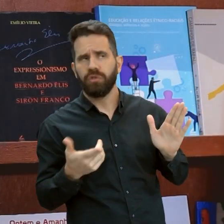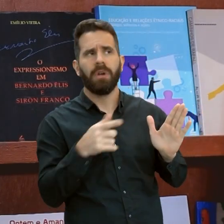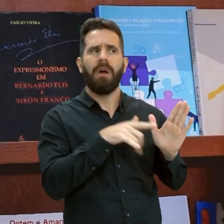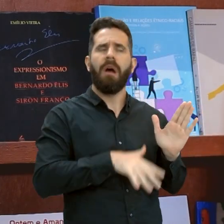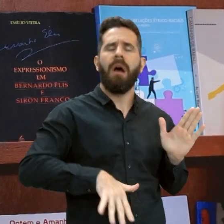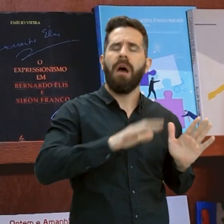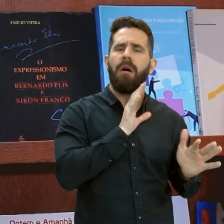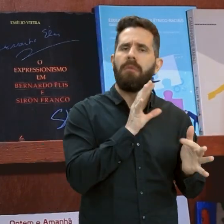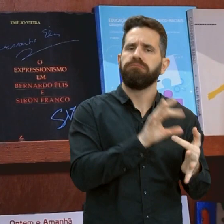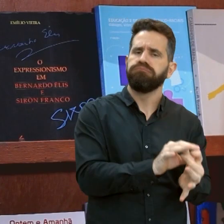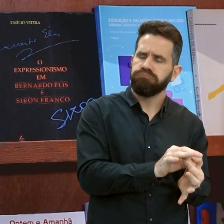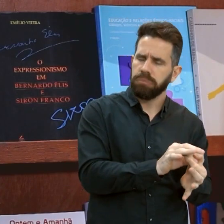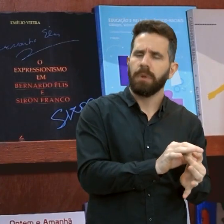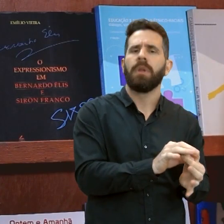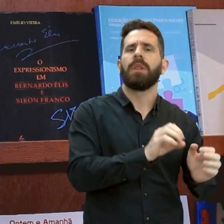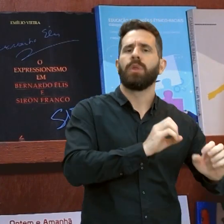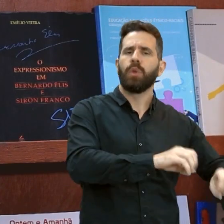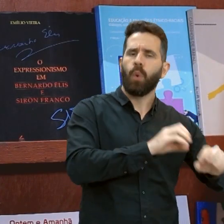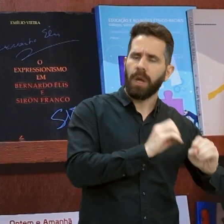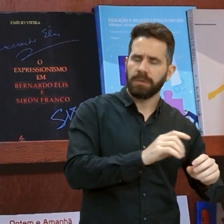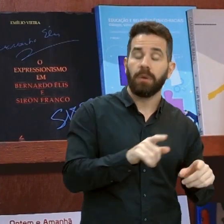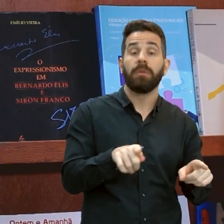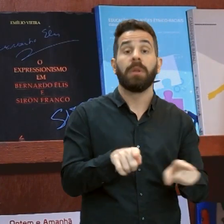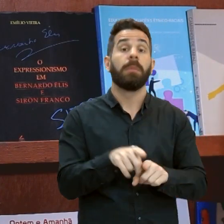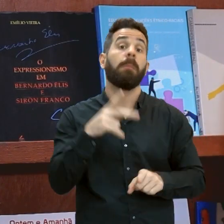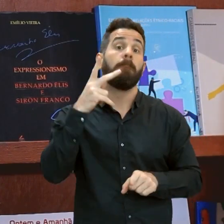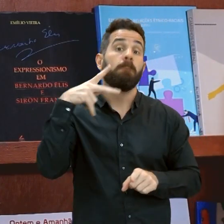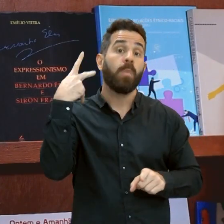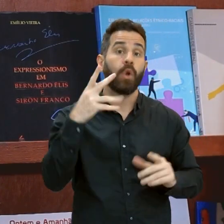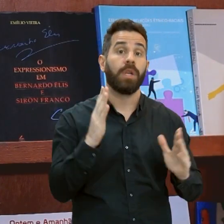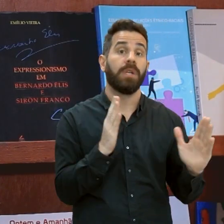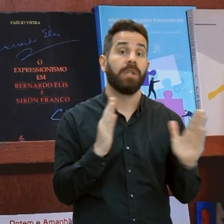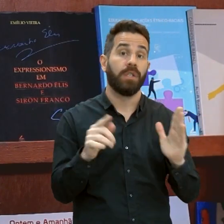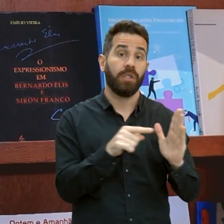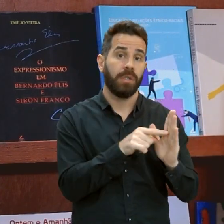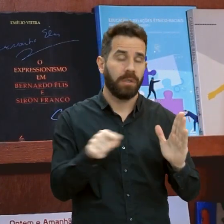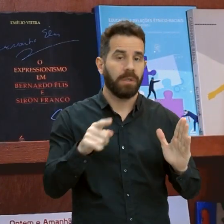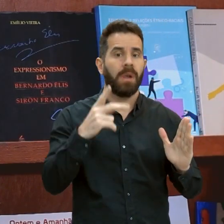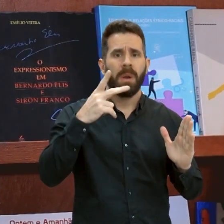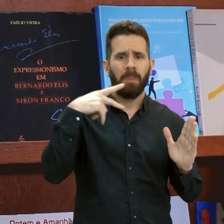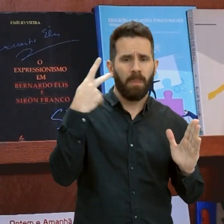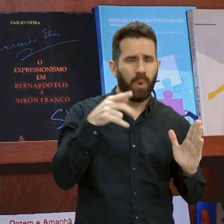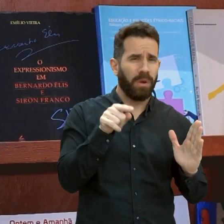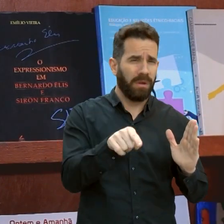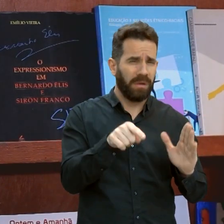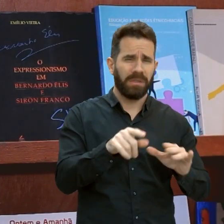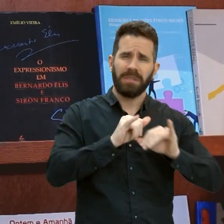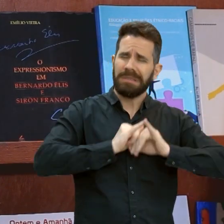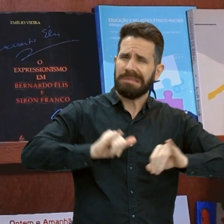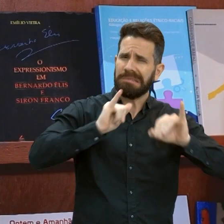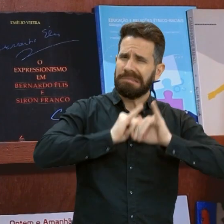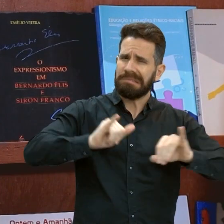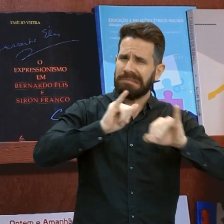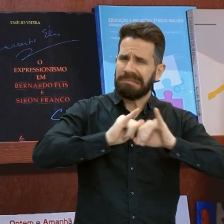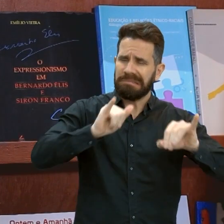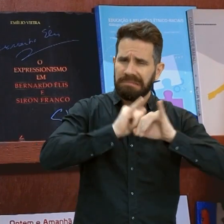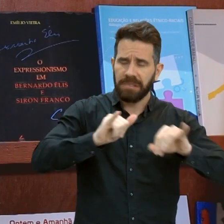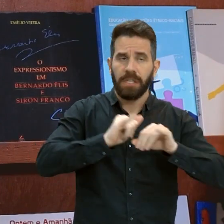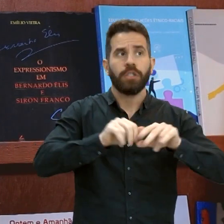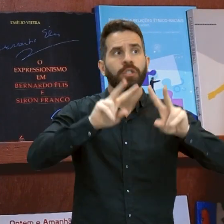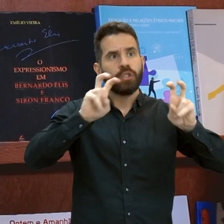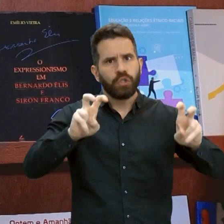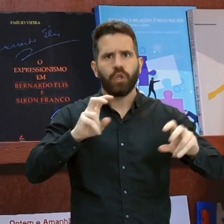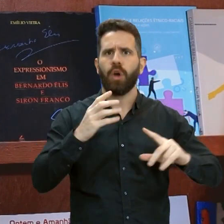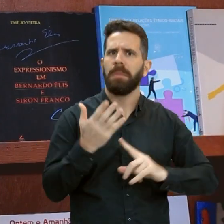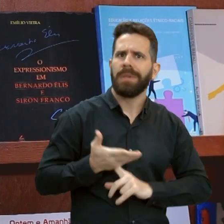momento de busca de modernização, era uma época de guerra fria, então